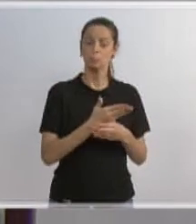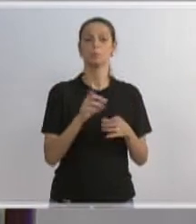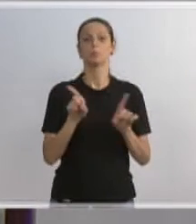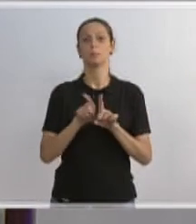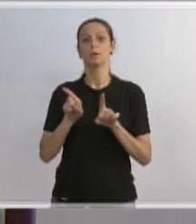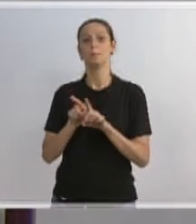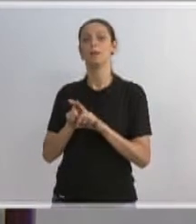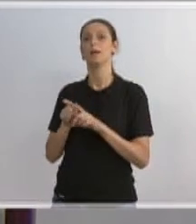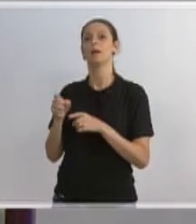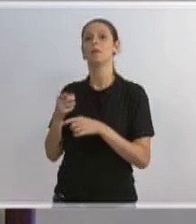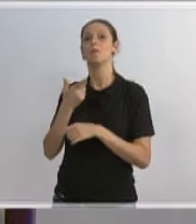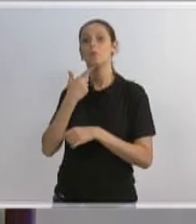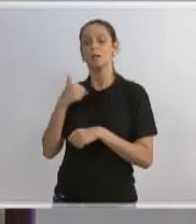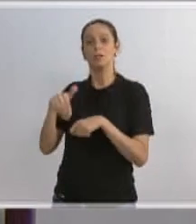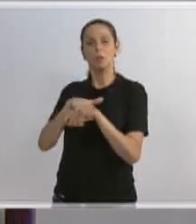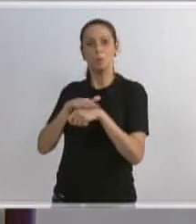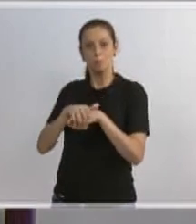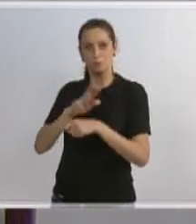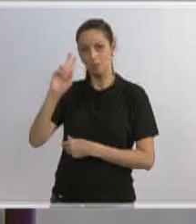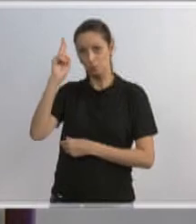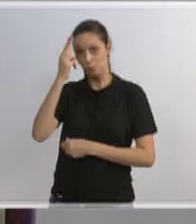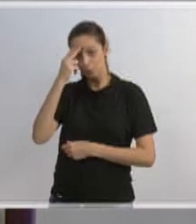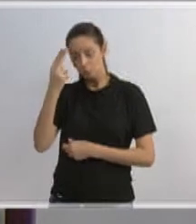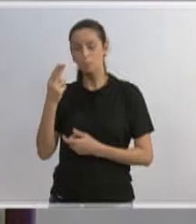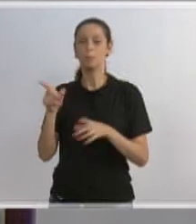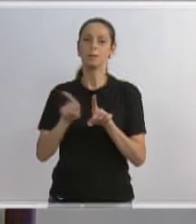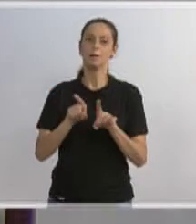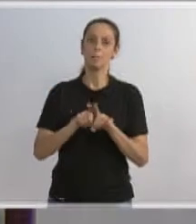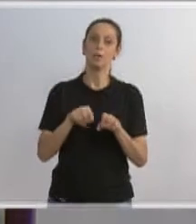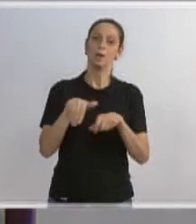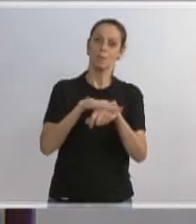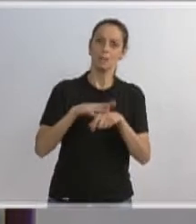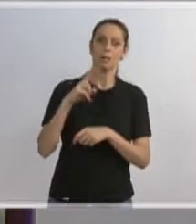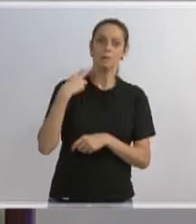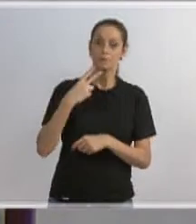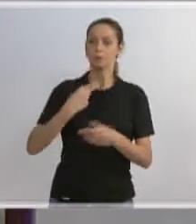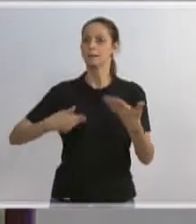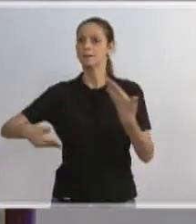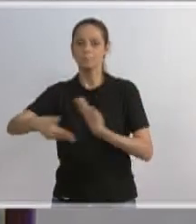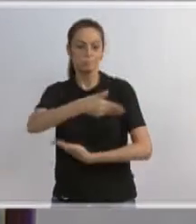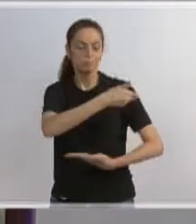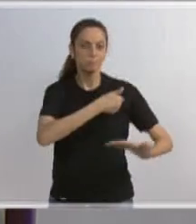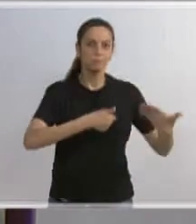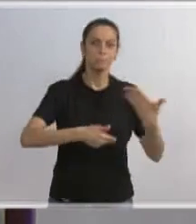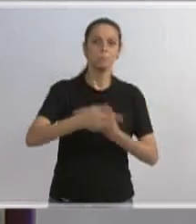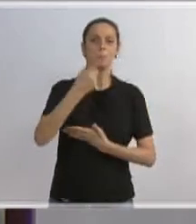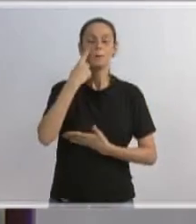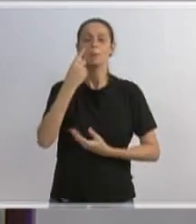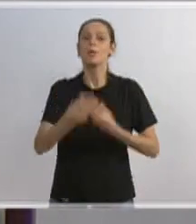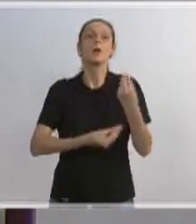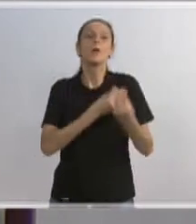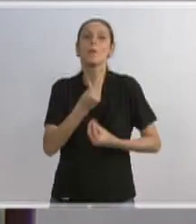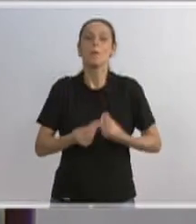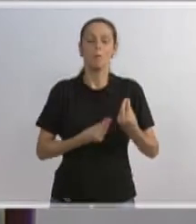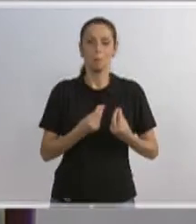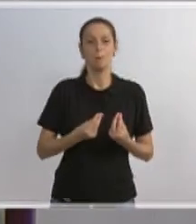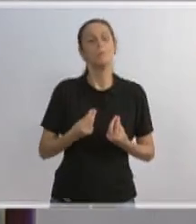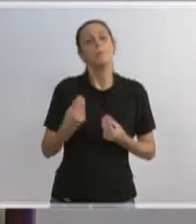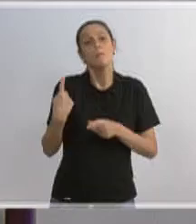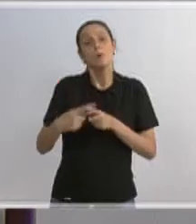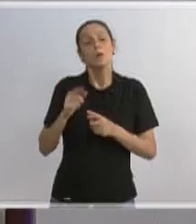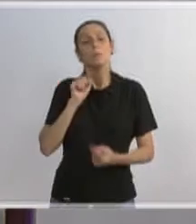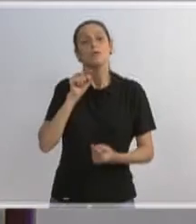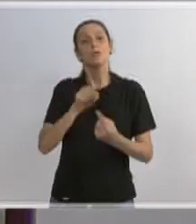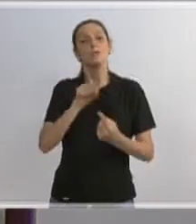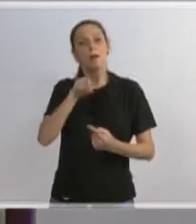Uber, chamar para conversar com todos os parlamentares para que a gente chegue no senso comum, da forma que quem venha ganhar com isso seja a nossa comunidade.